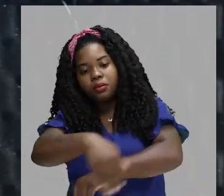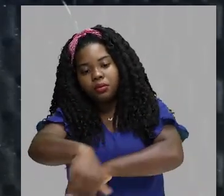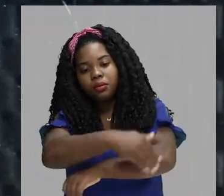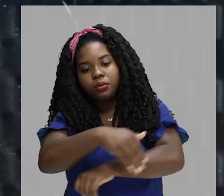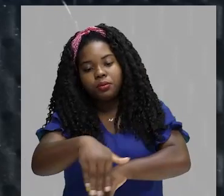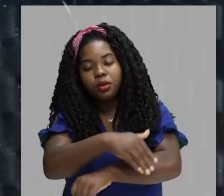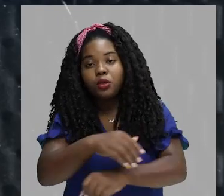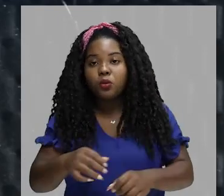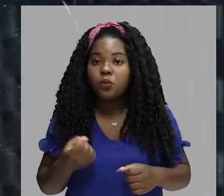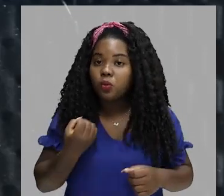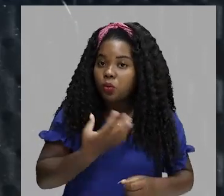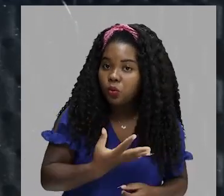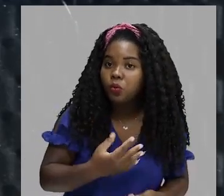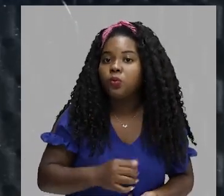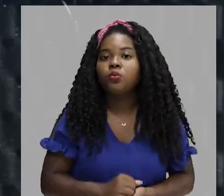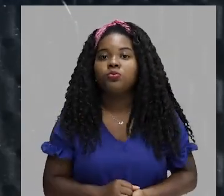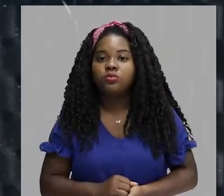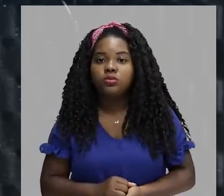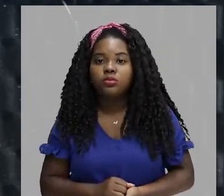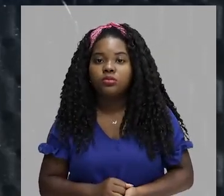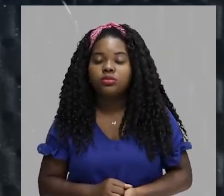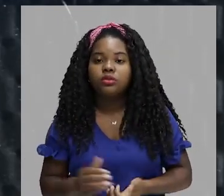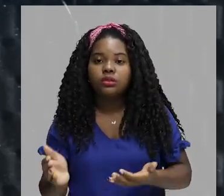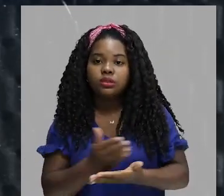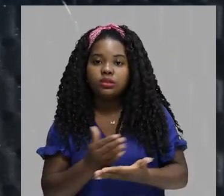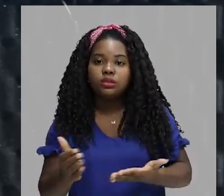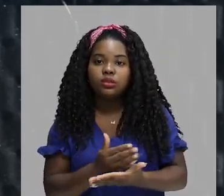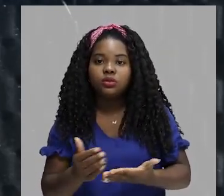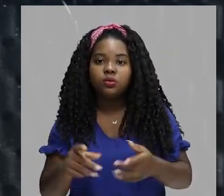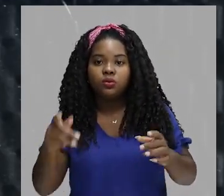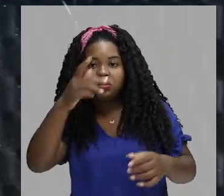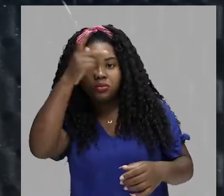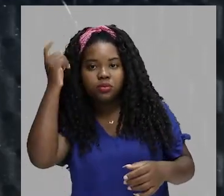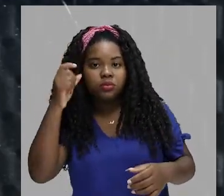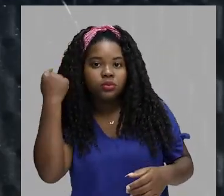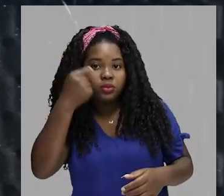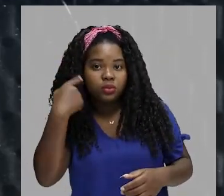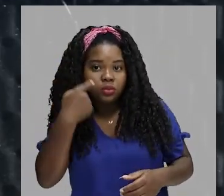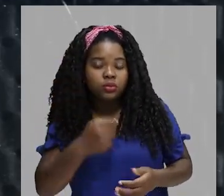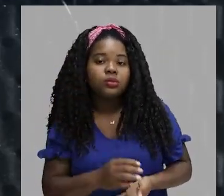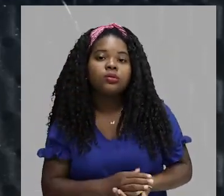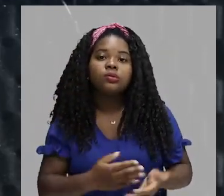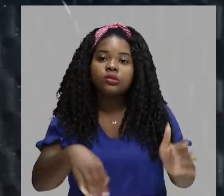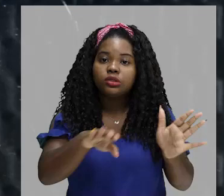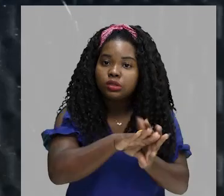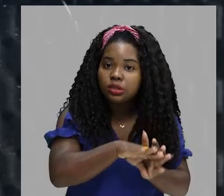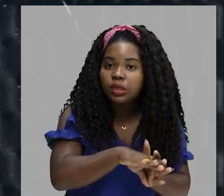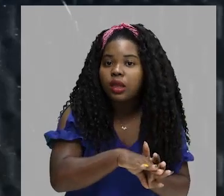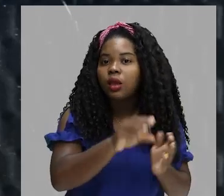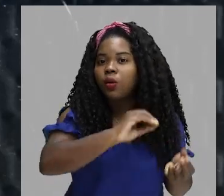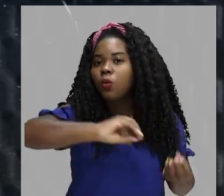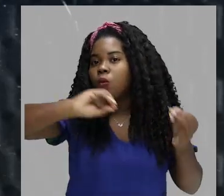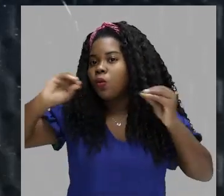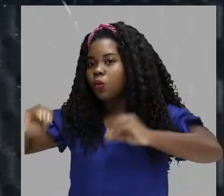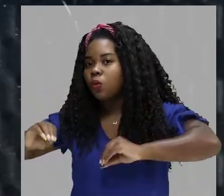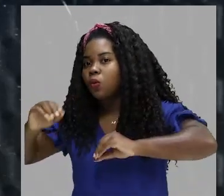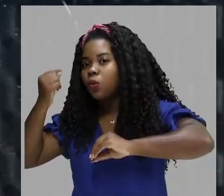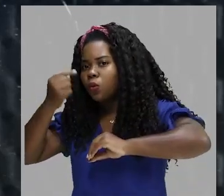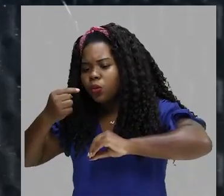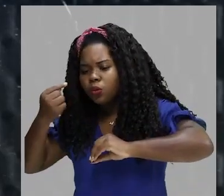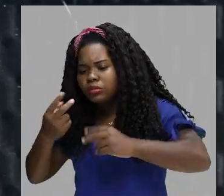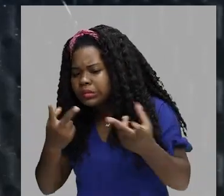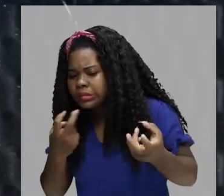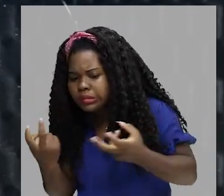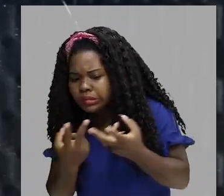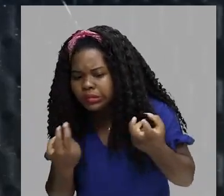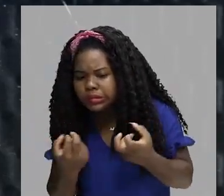saneamento básico, ao ponto de alguns conquistadores espanhóis, quando chegaram e colocaram os seus olhos na